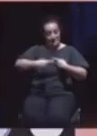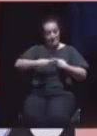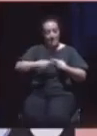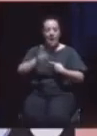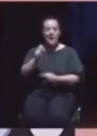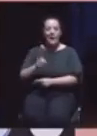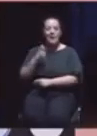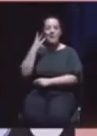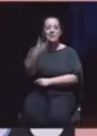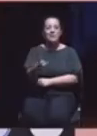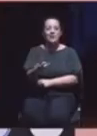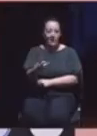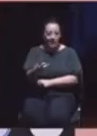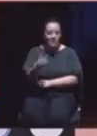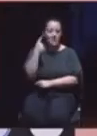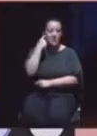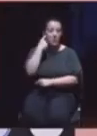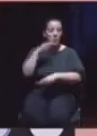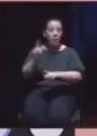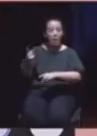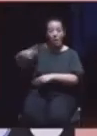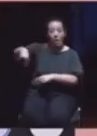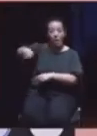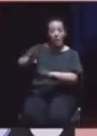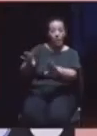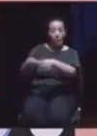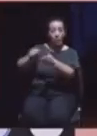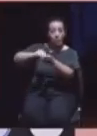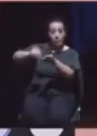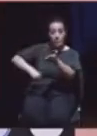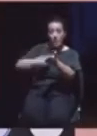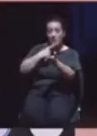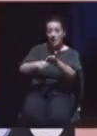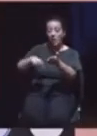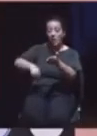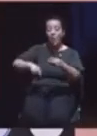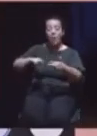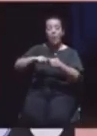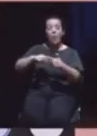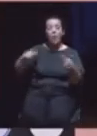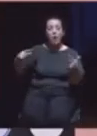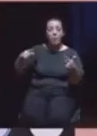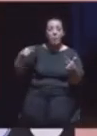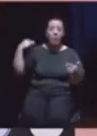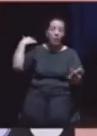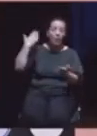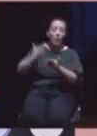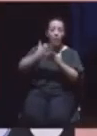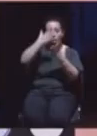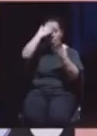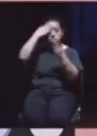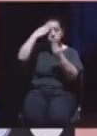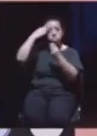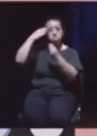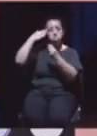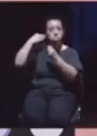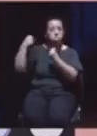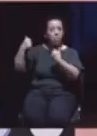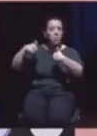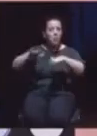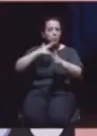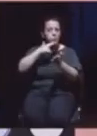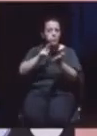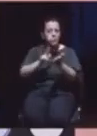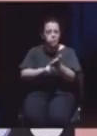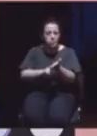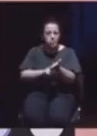mas que de acordo com aos peticionários, da parte da Câmara, a iniciativa acabaria por cair no esquecimento, sendo que nunca lhes